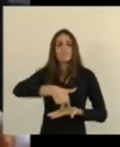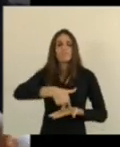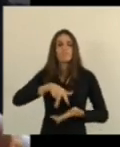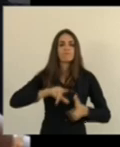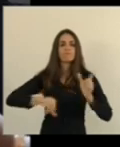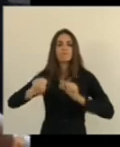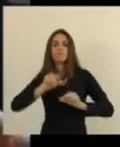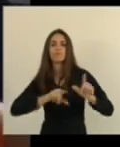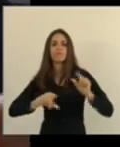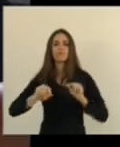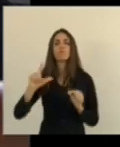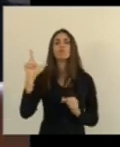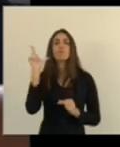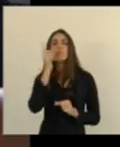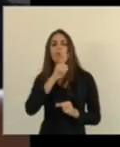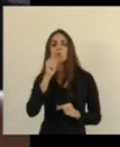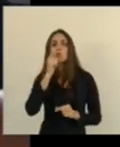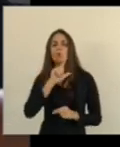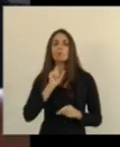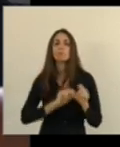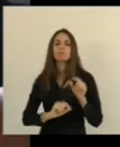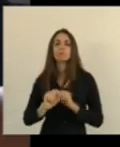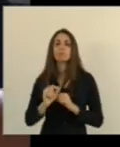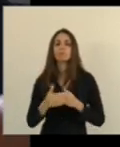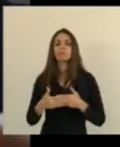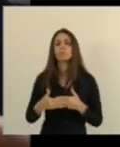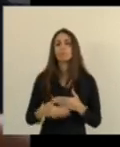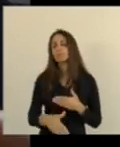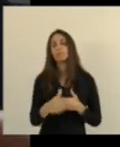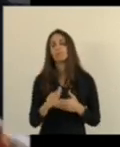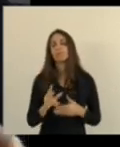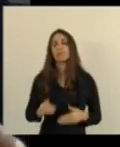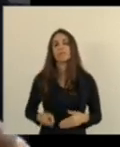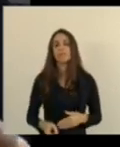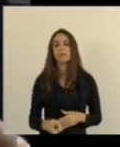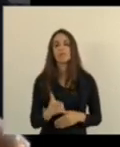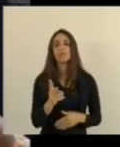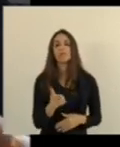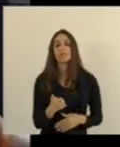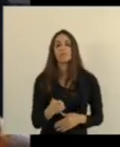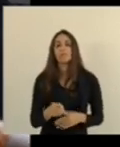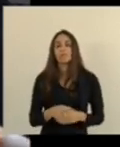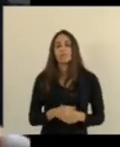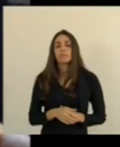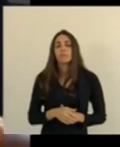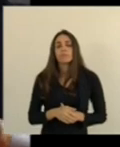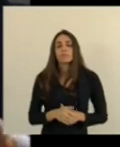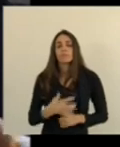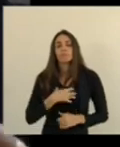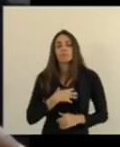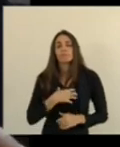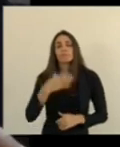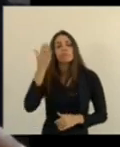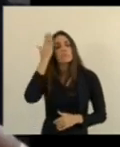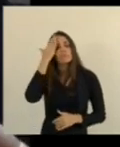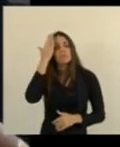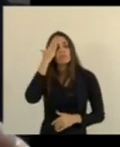que consigam sempre se situar